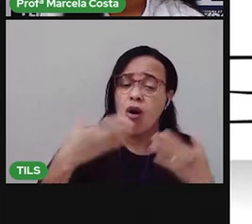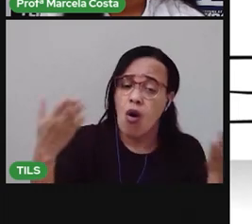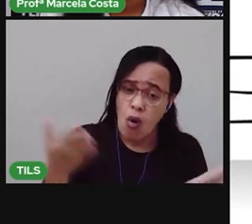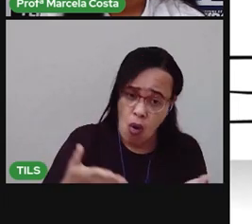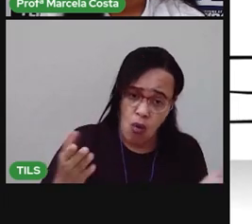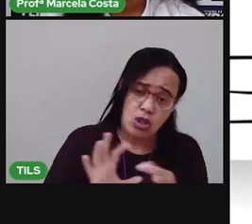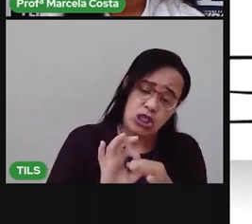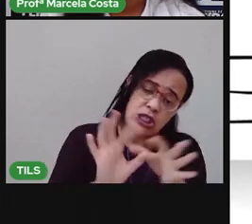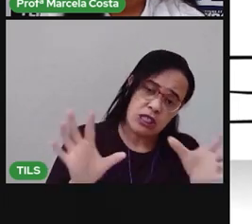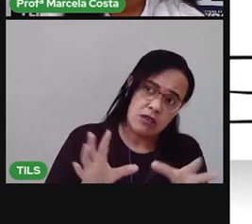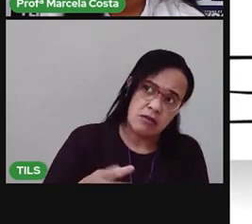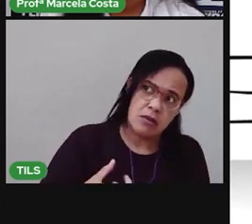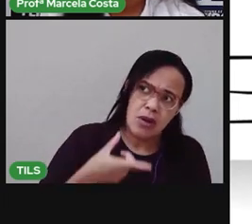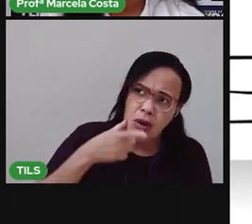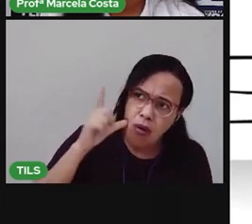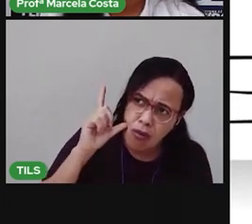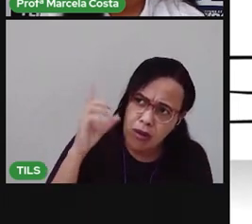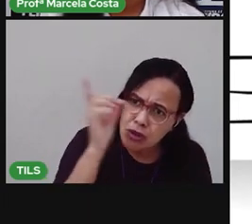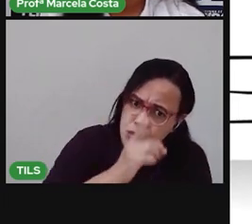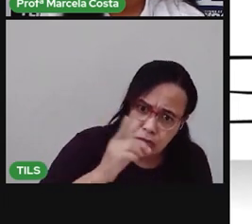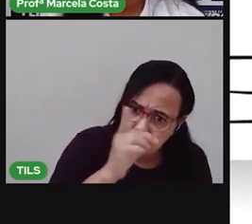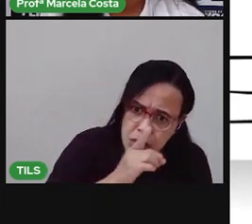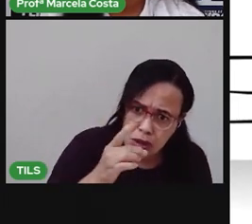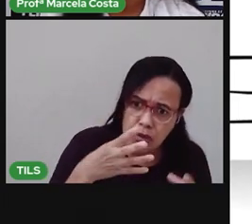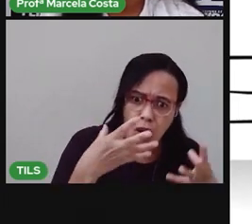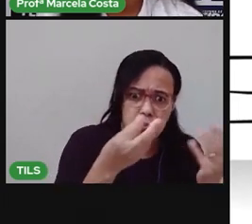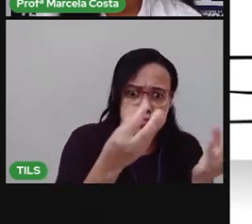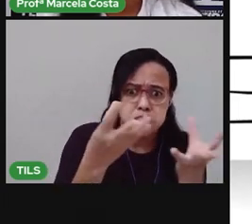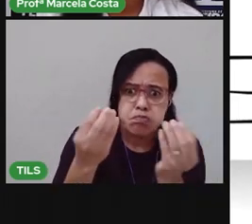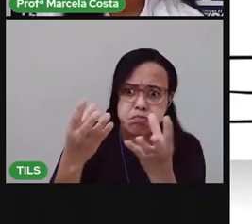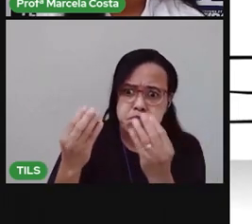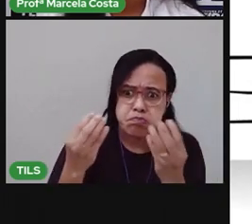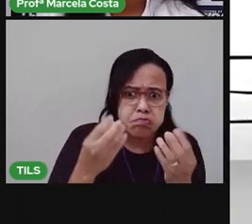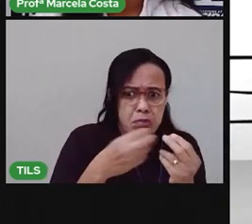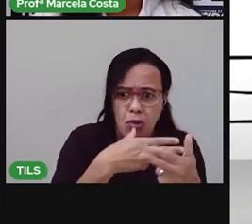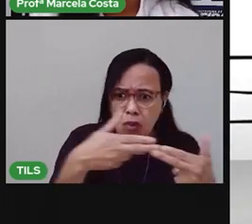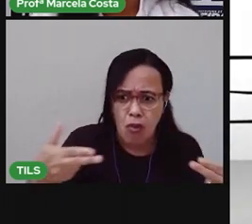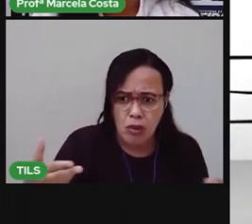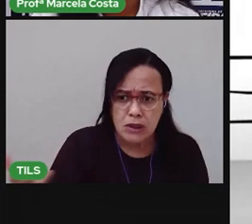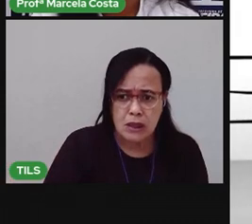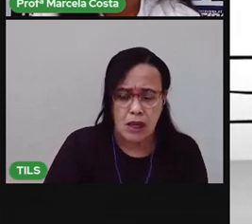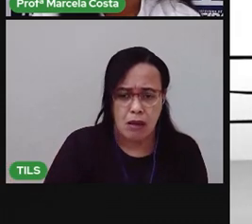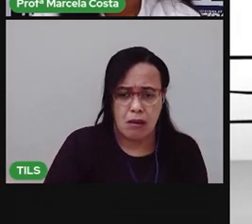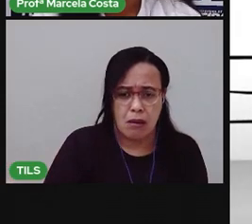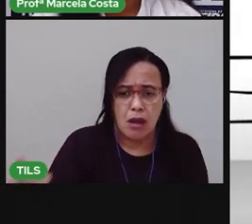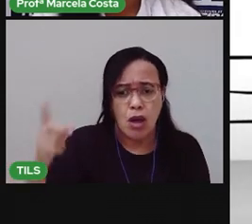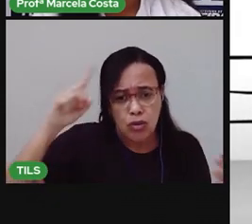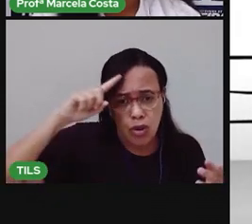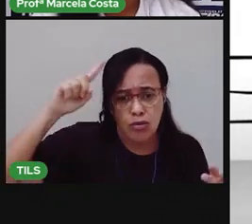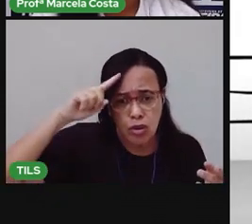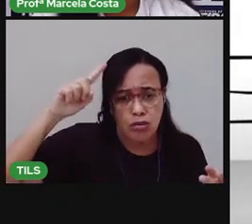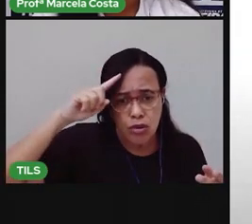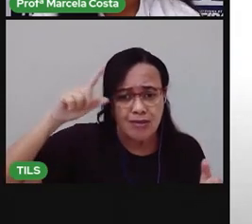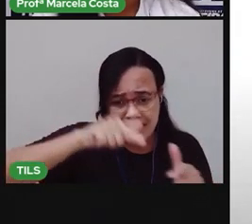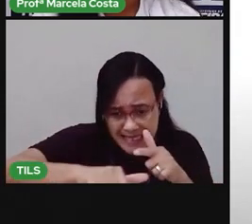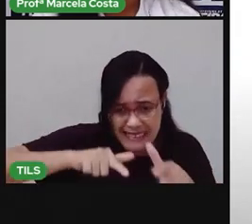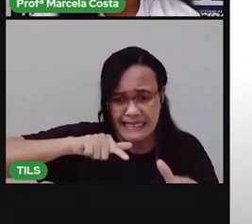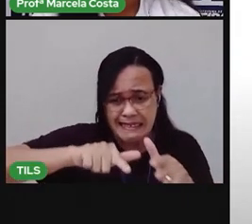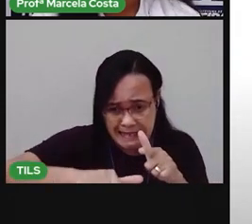Ontem era domingo. E eu já fiz um monte de coisa. Será que para mim todo dia é dia de trabalho?